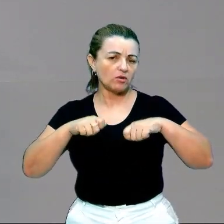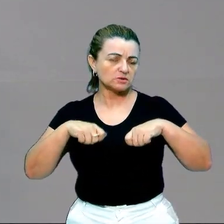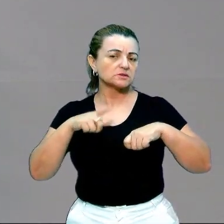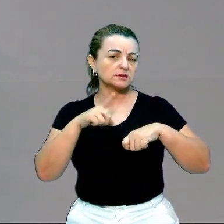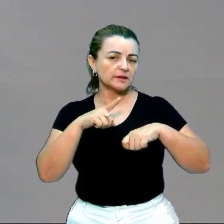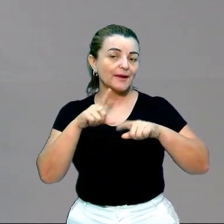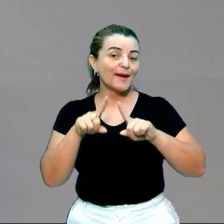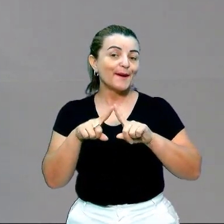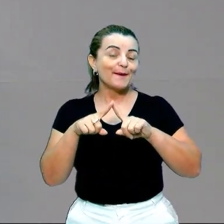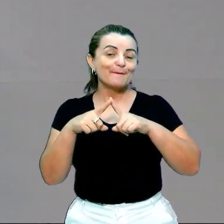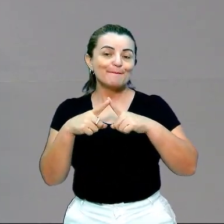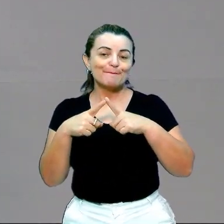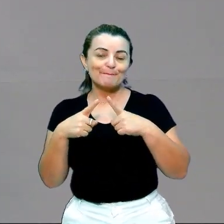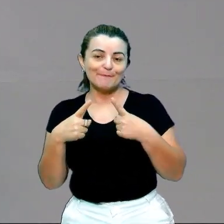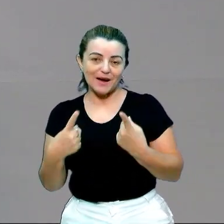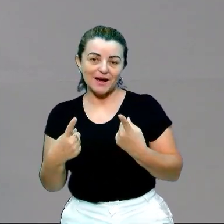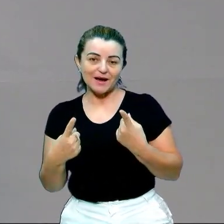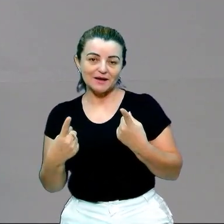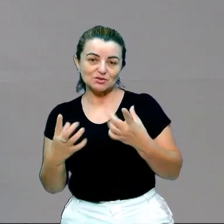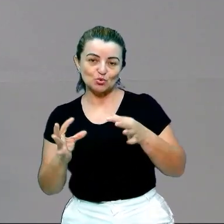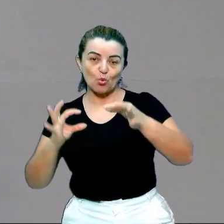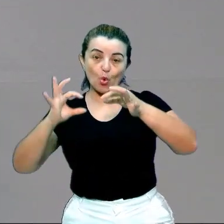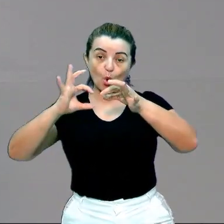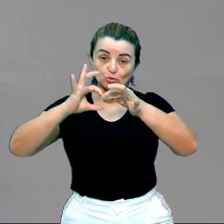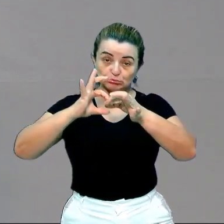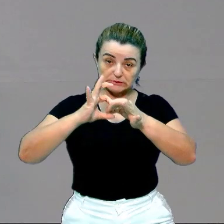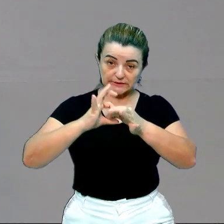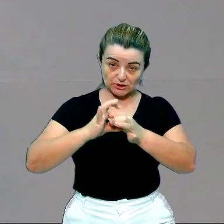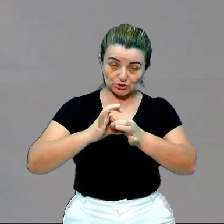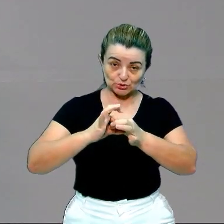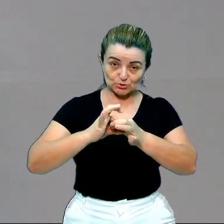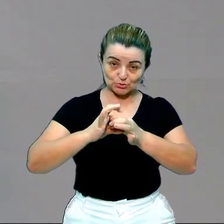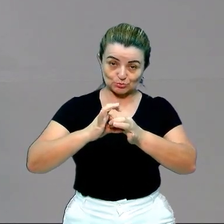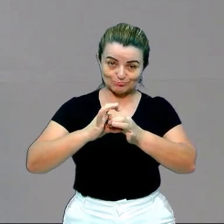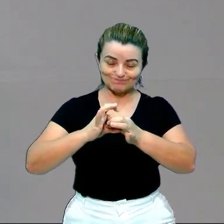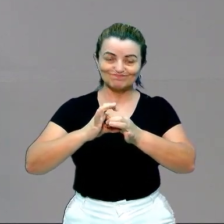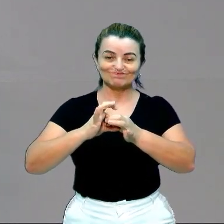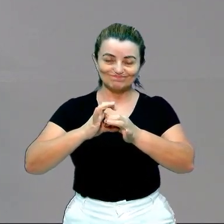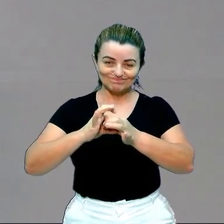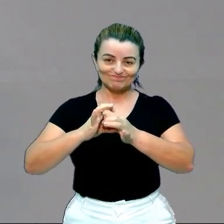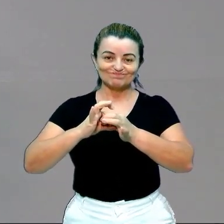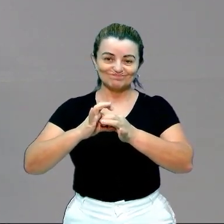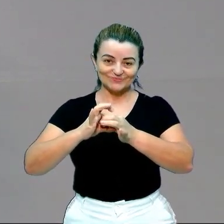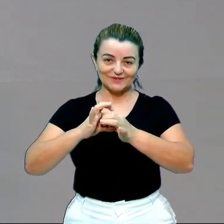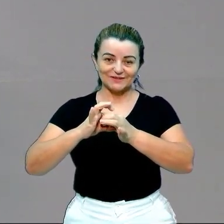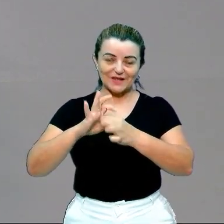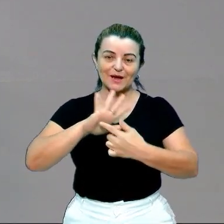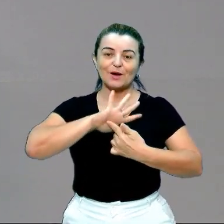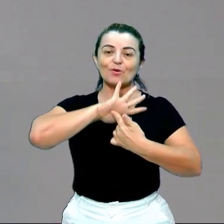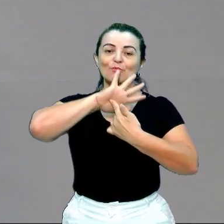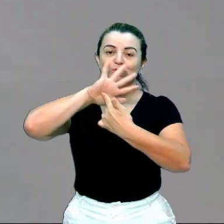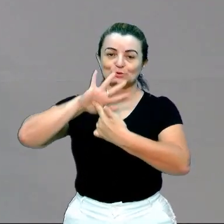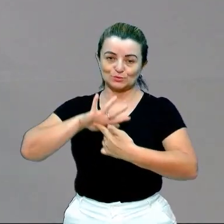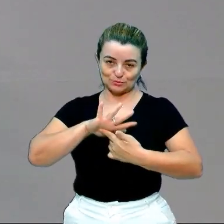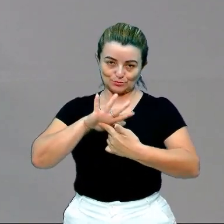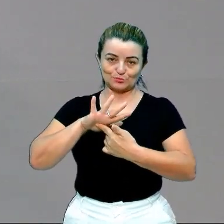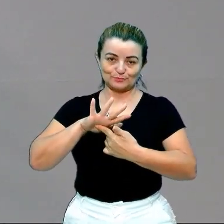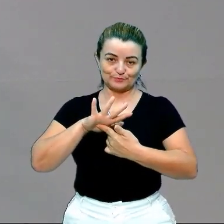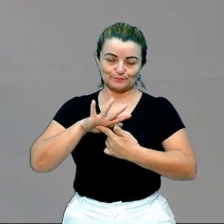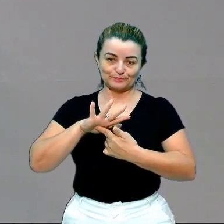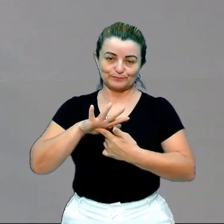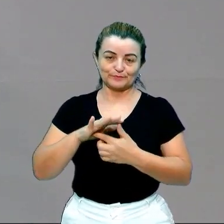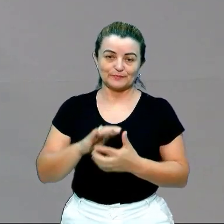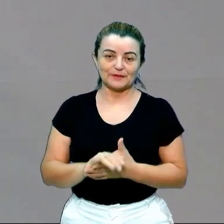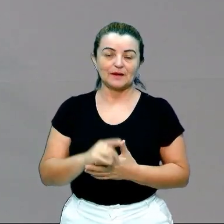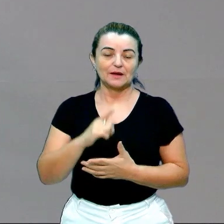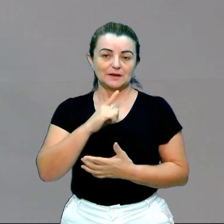porém, a essência dela, o geral, ela alcançou aquilo pelo qual ela foi planejada. Tá ok? Eu